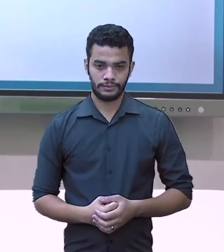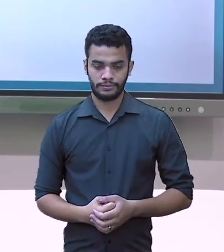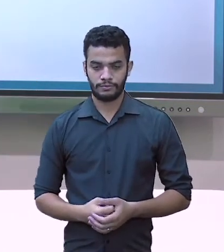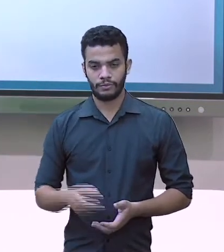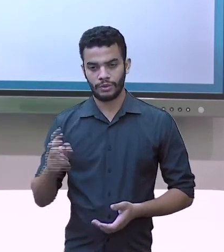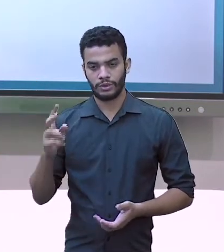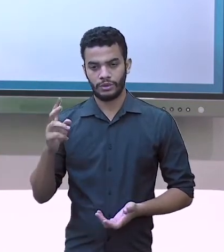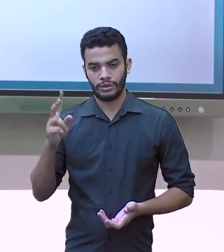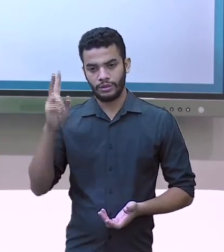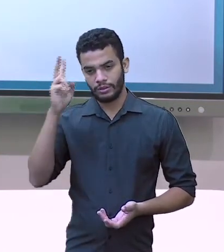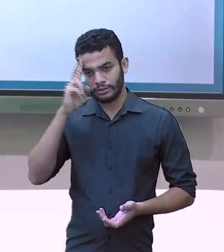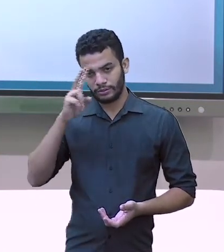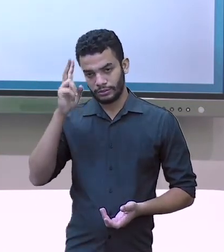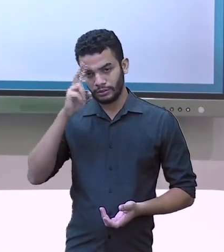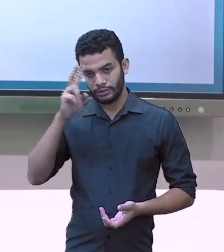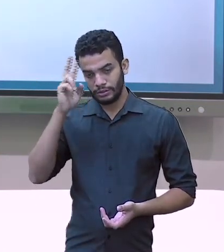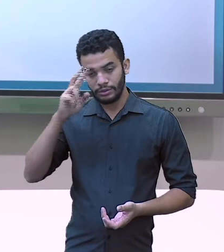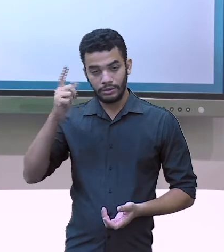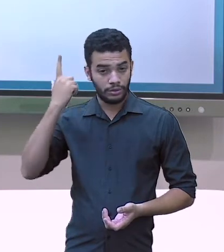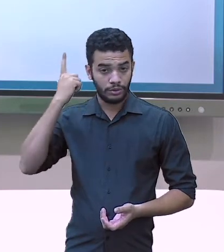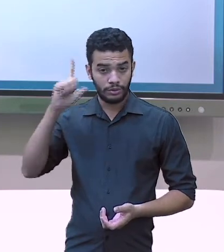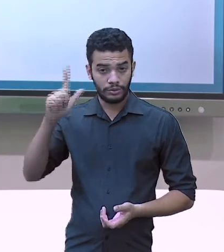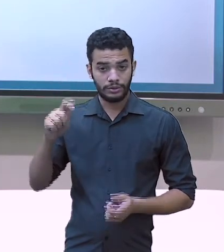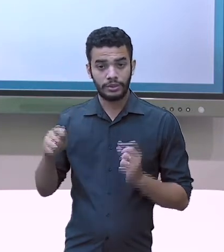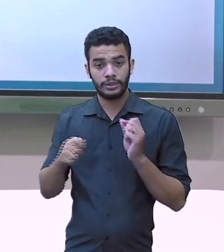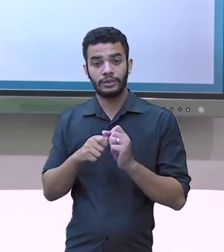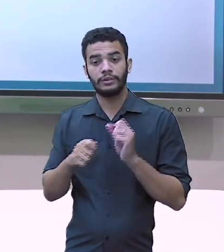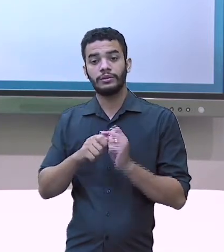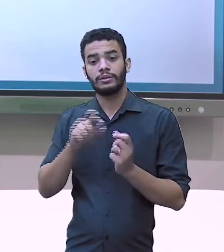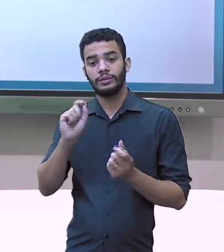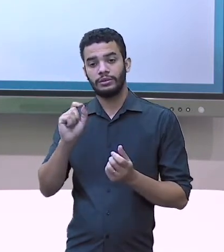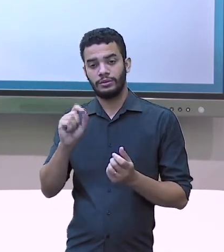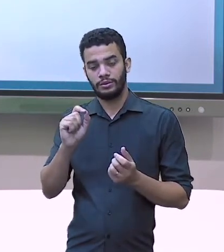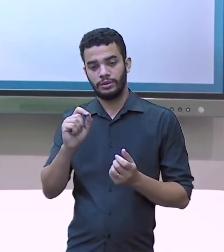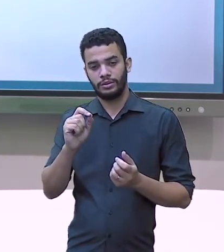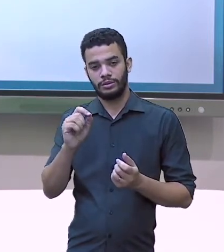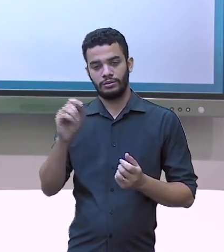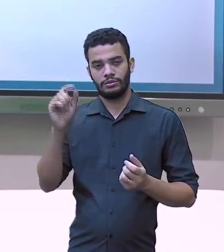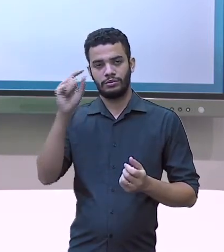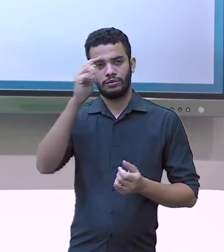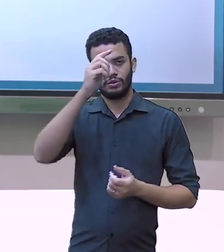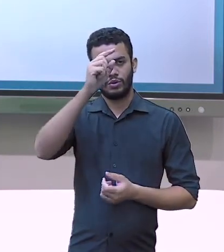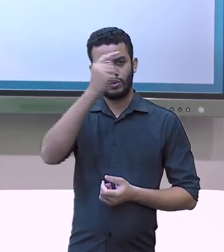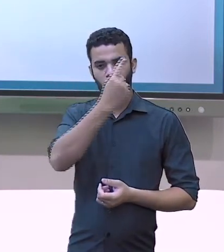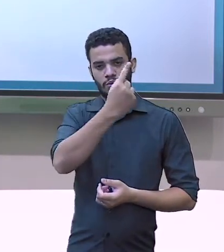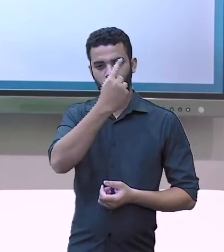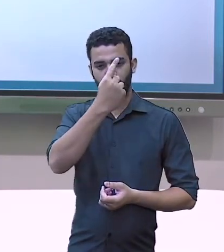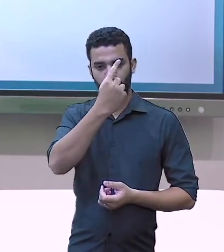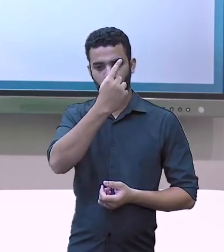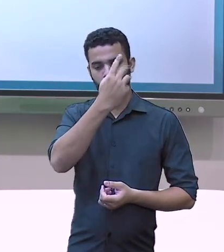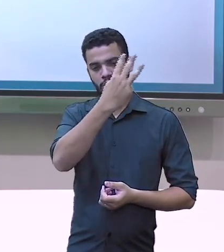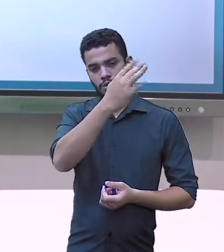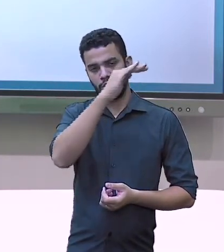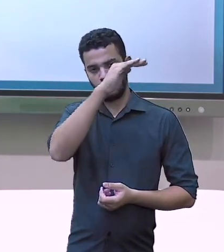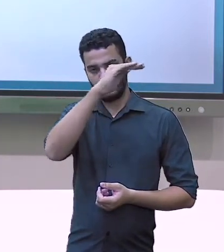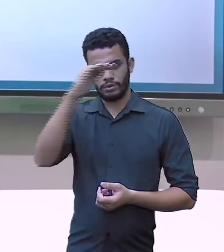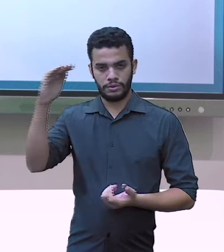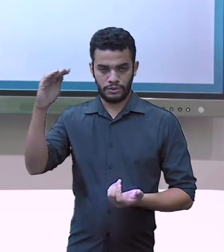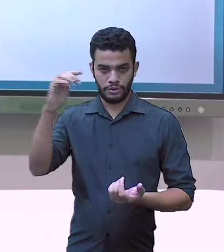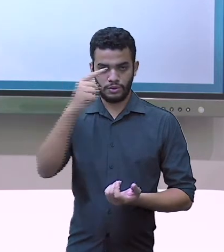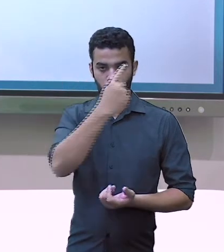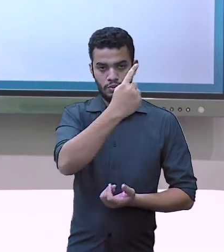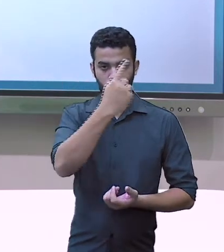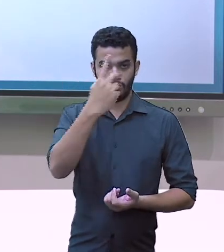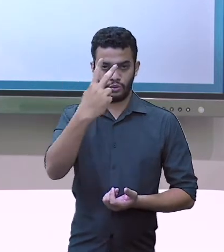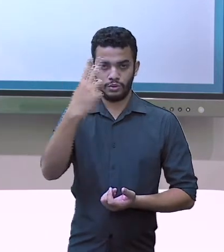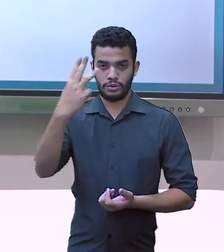preencher aqui a quantidade de casas para igualar, para facilitar a hora de resolver e colocar vírgula embaixo de